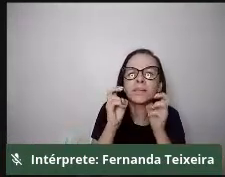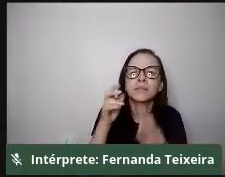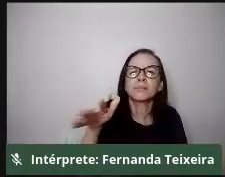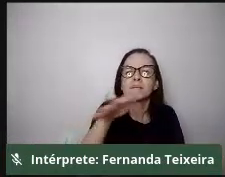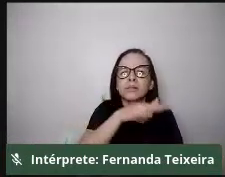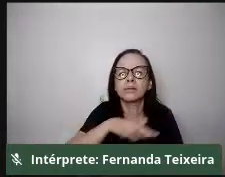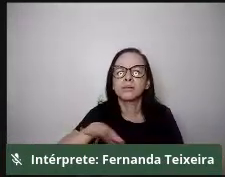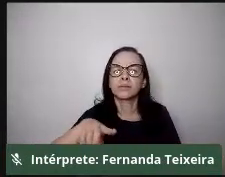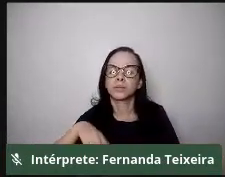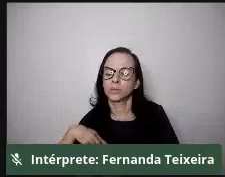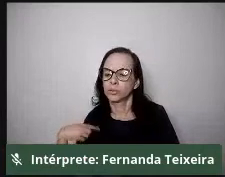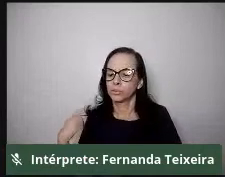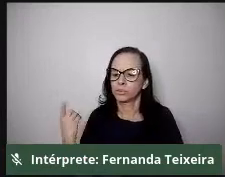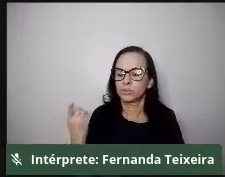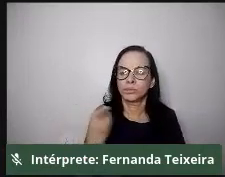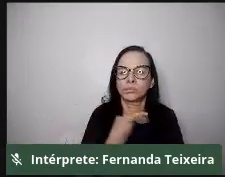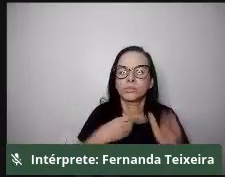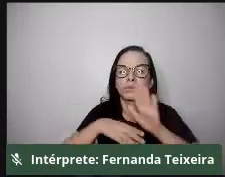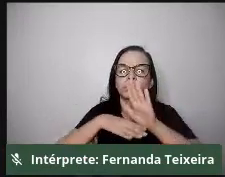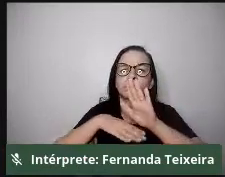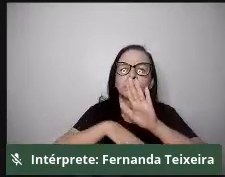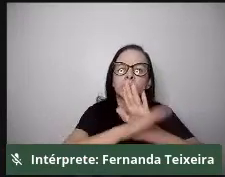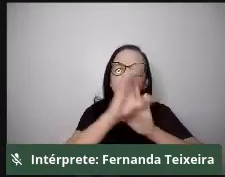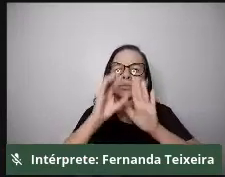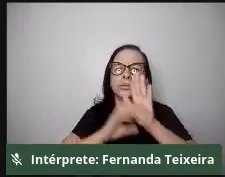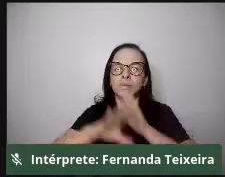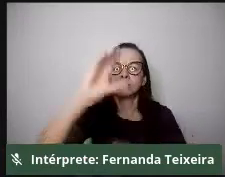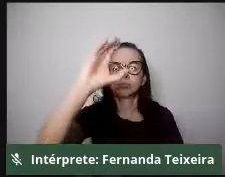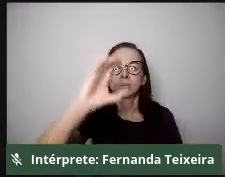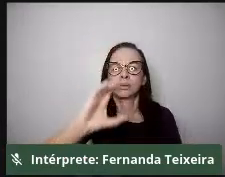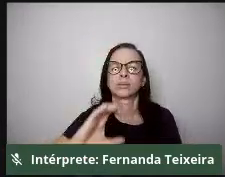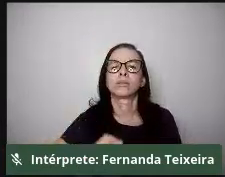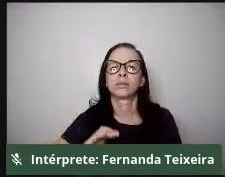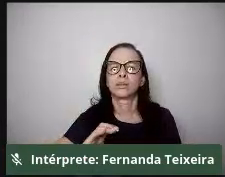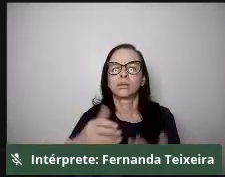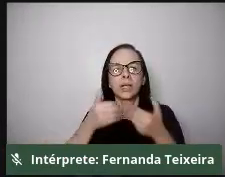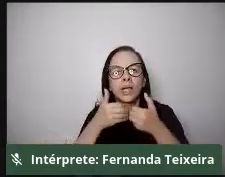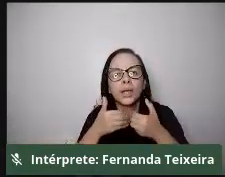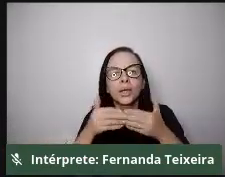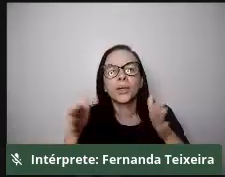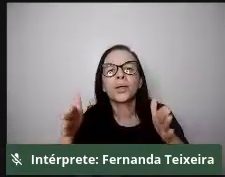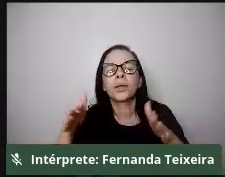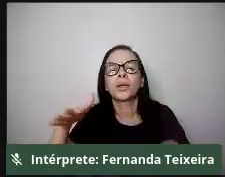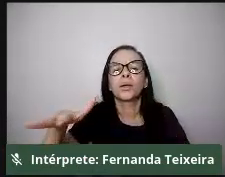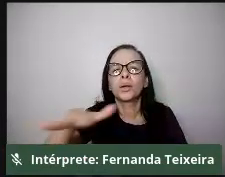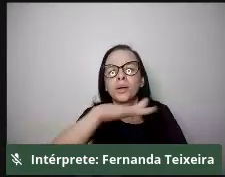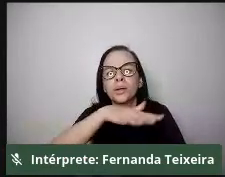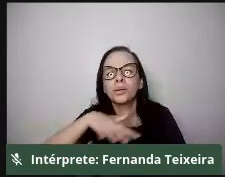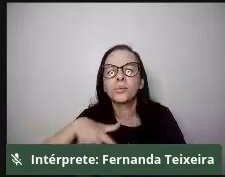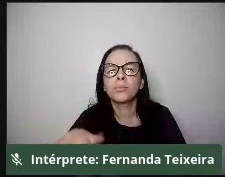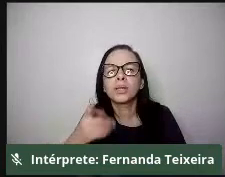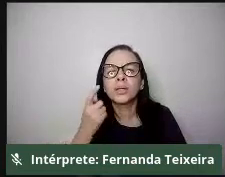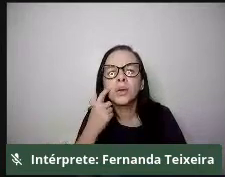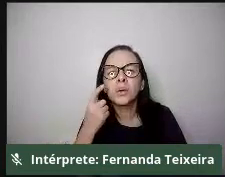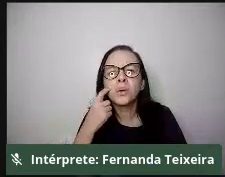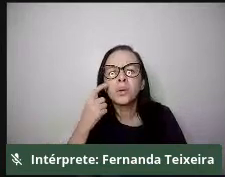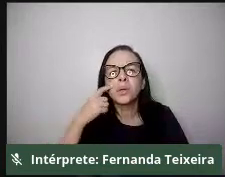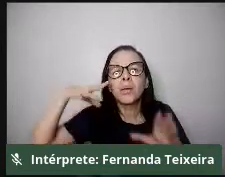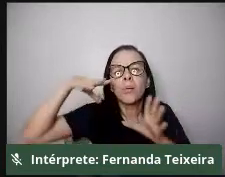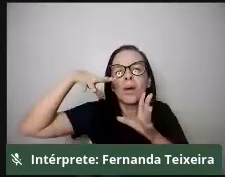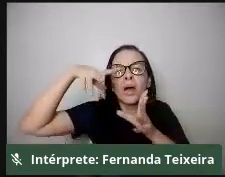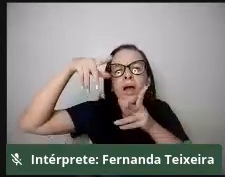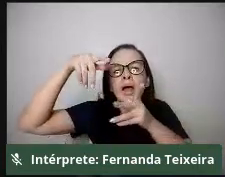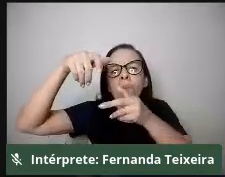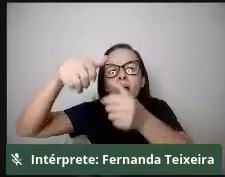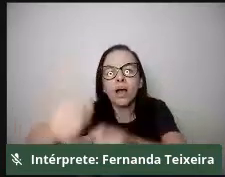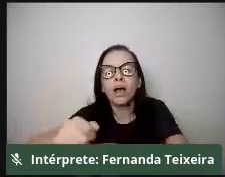conhecemos como a Constituição Cidadã, ela nasce aí em meio, né, do ponto de vista internacional, a um